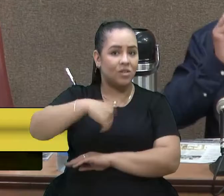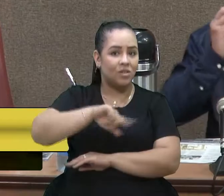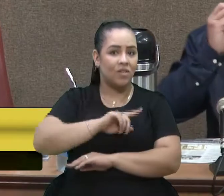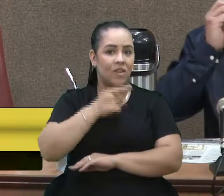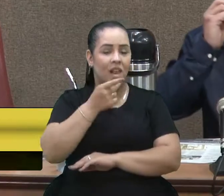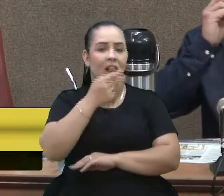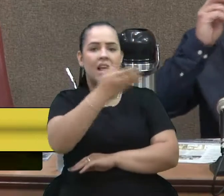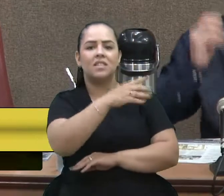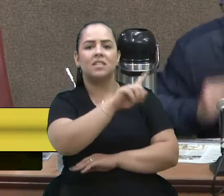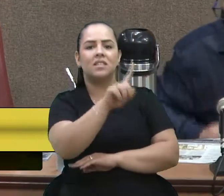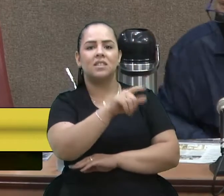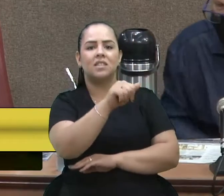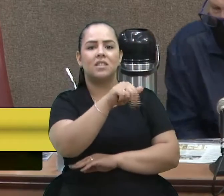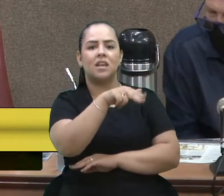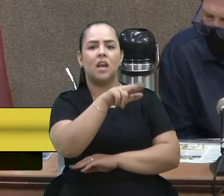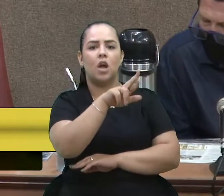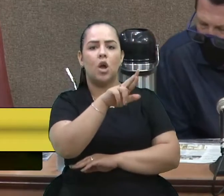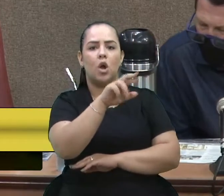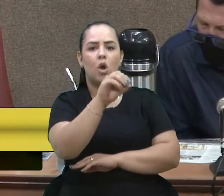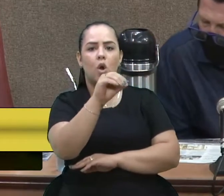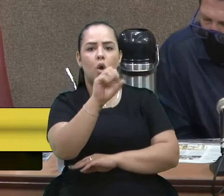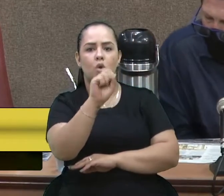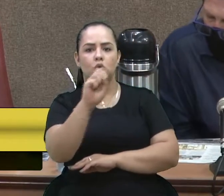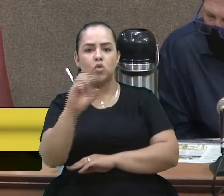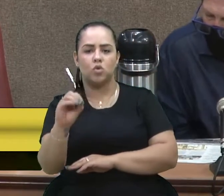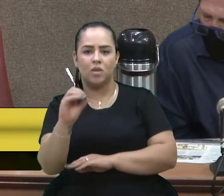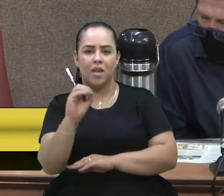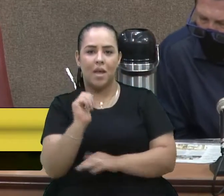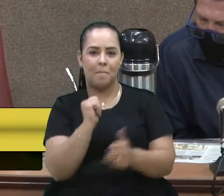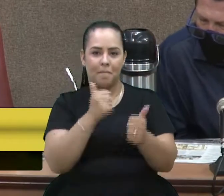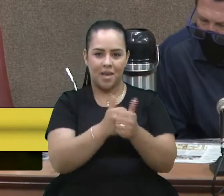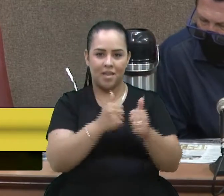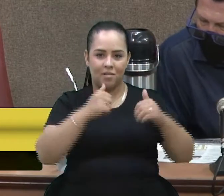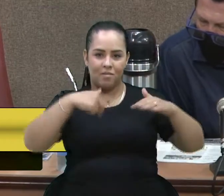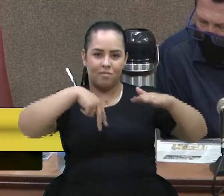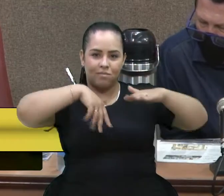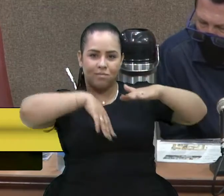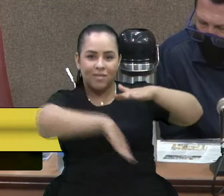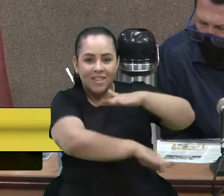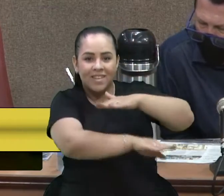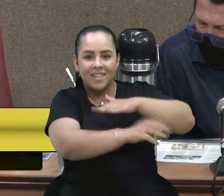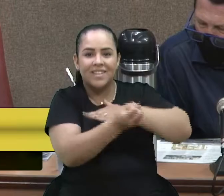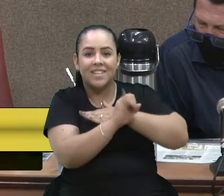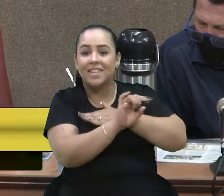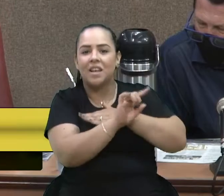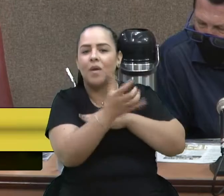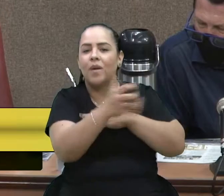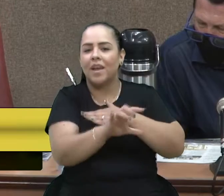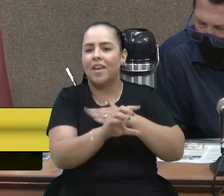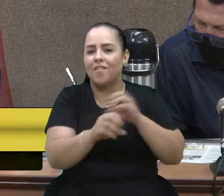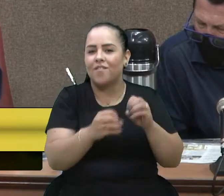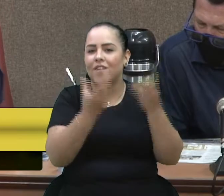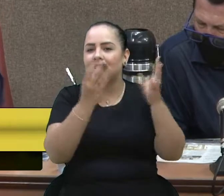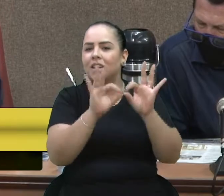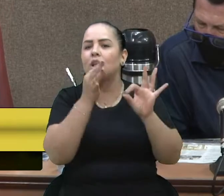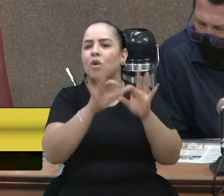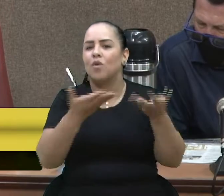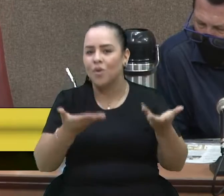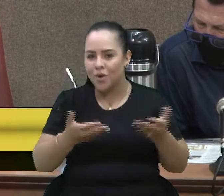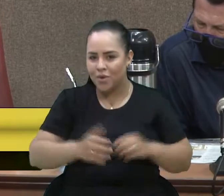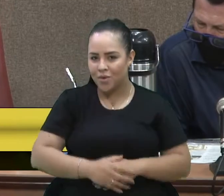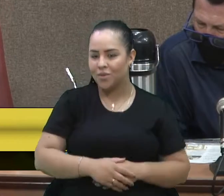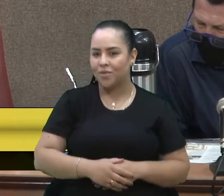Rosso, que mora pertinho, só passar por baixo do viaduto lá para ver se ele não quer a festa da uva. Quanto aquela